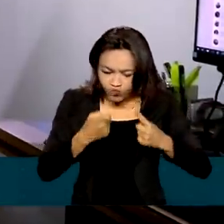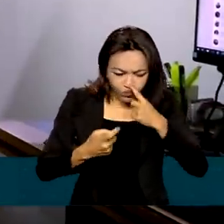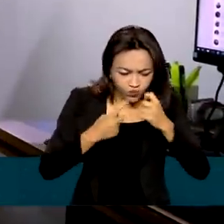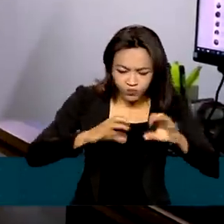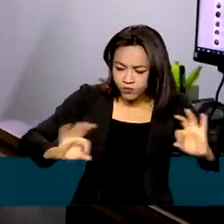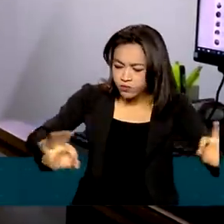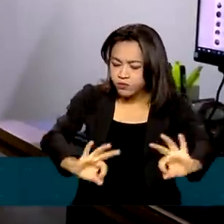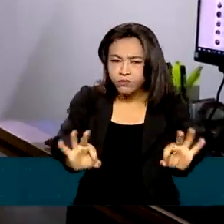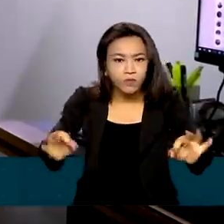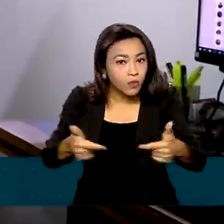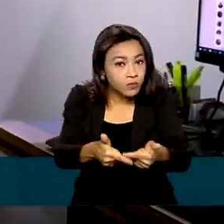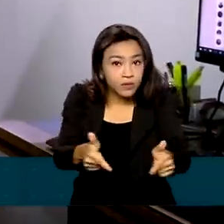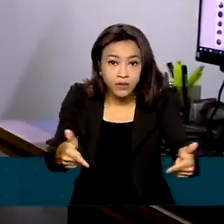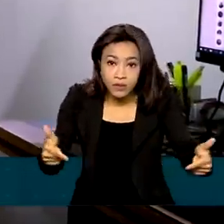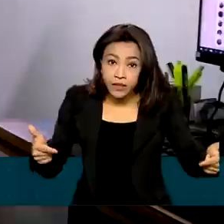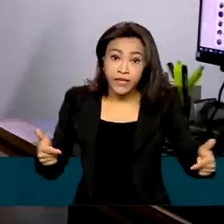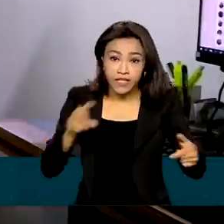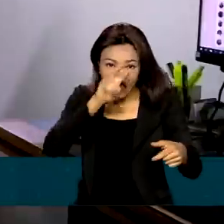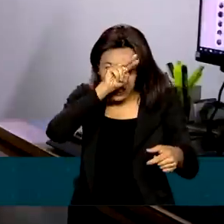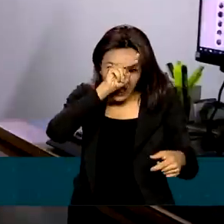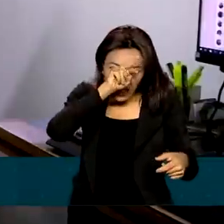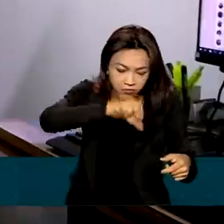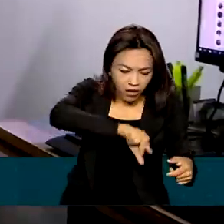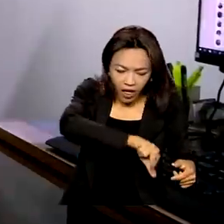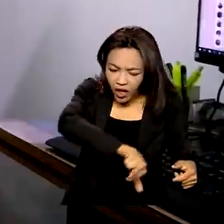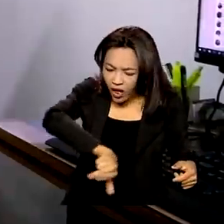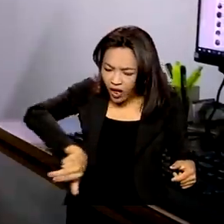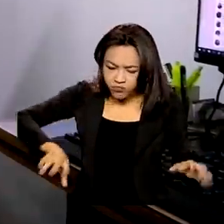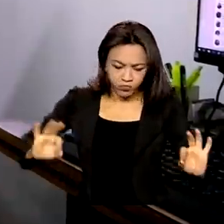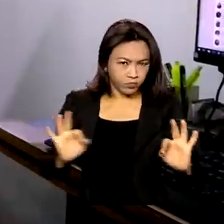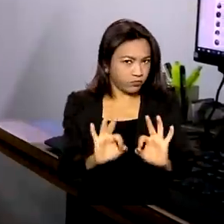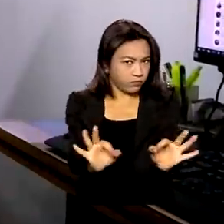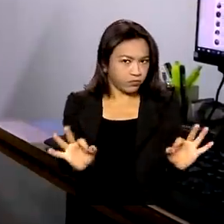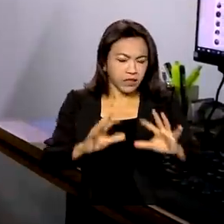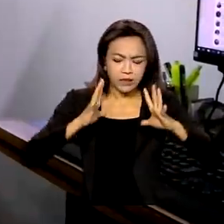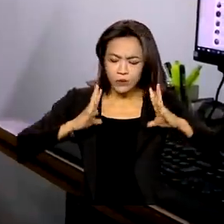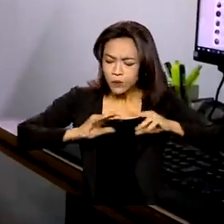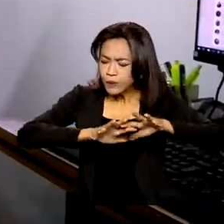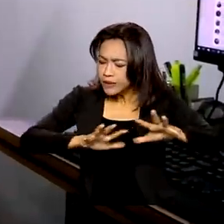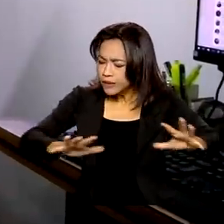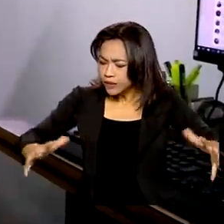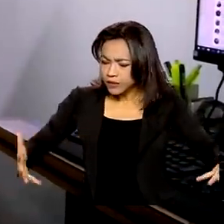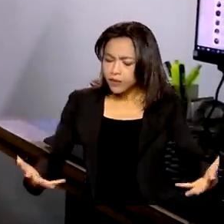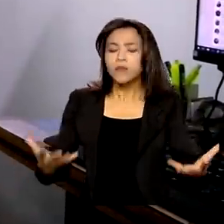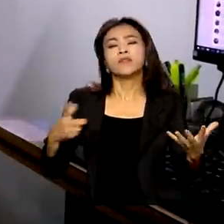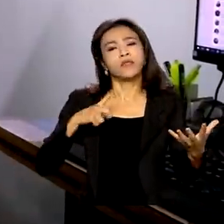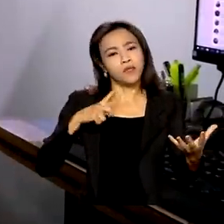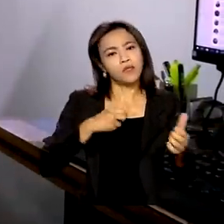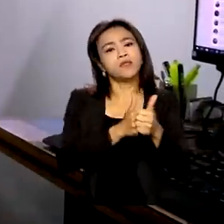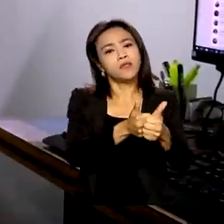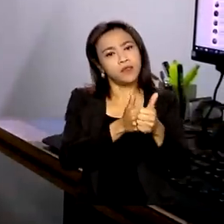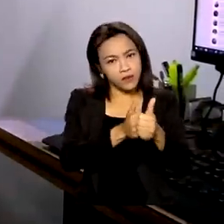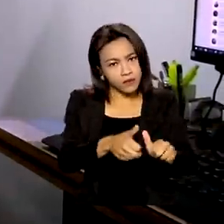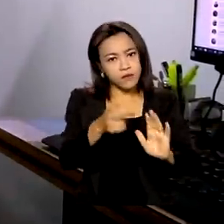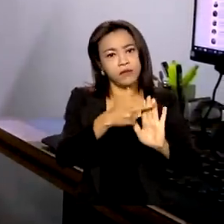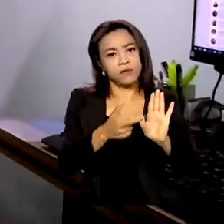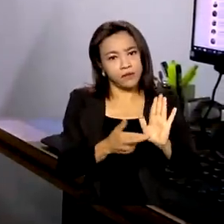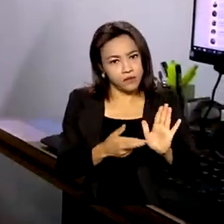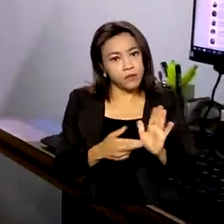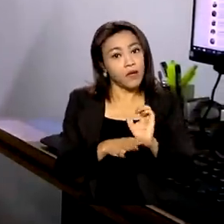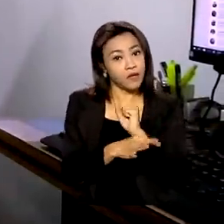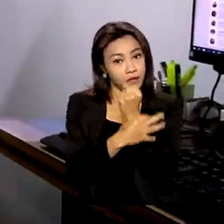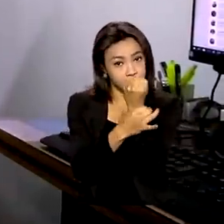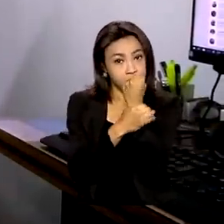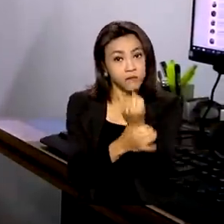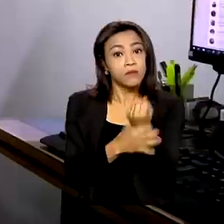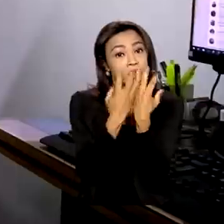estranhos, insetos, vivos ou mortos. Então, tem uma série de parâmetros que são colocados justamente para garantir uma qualidade mínima